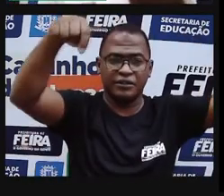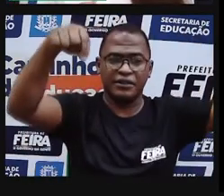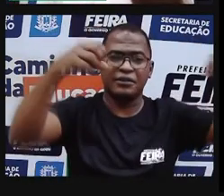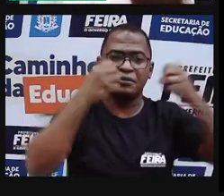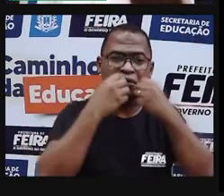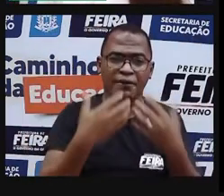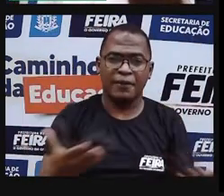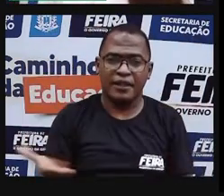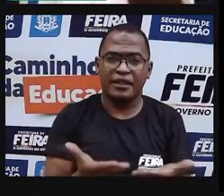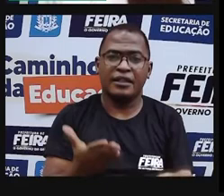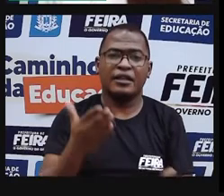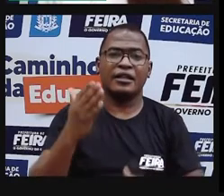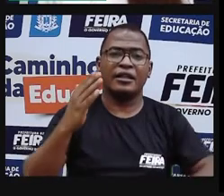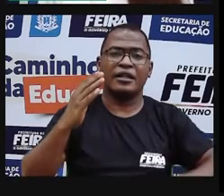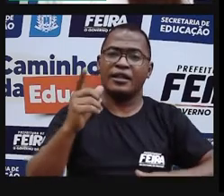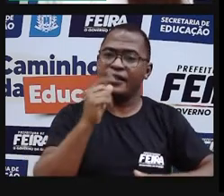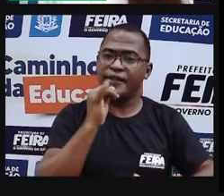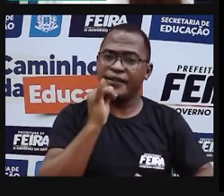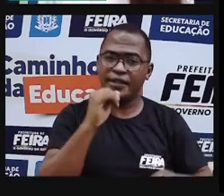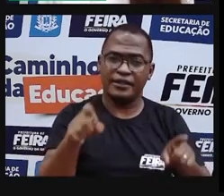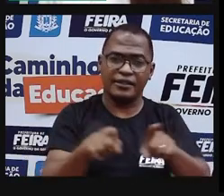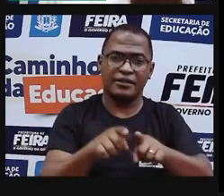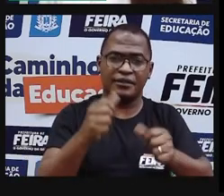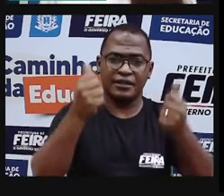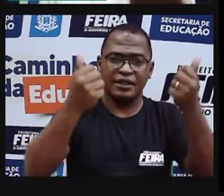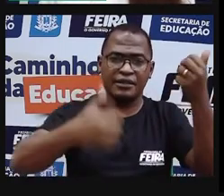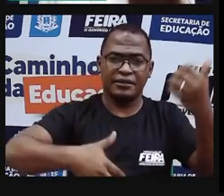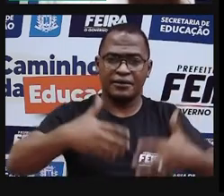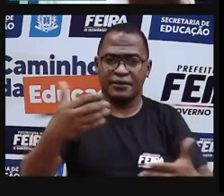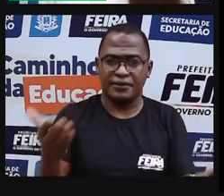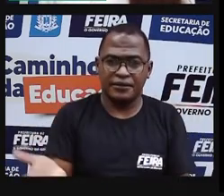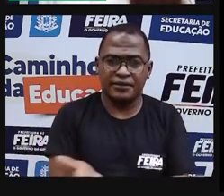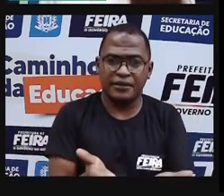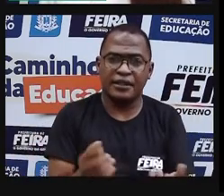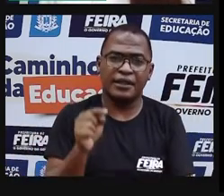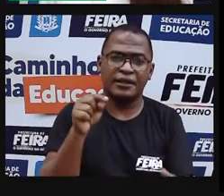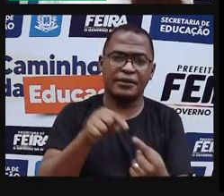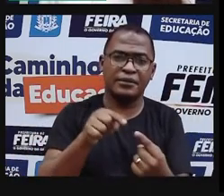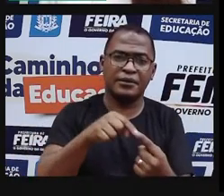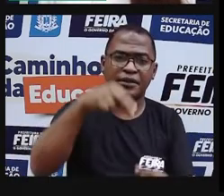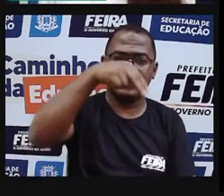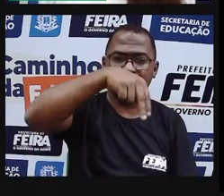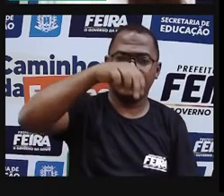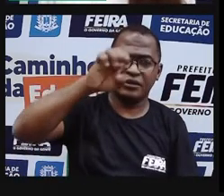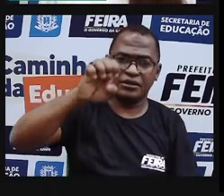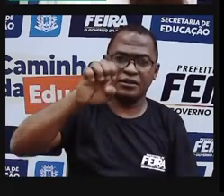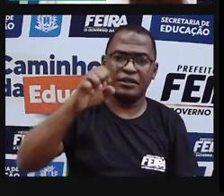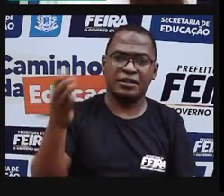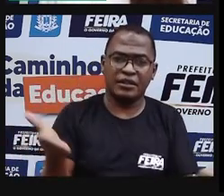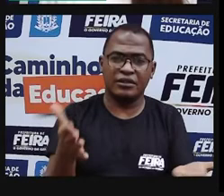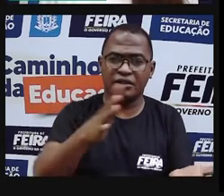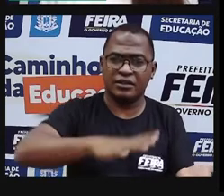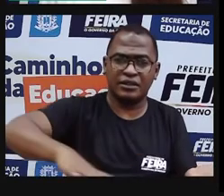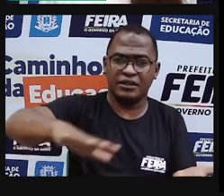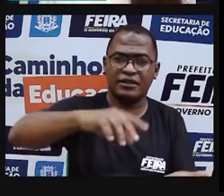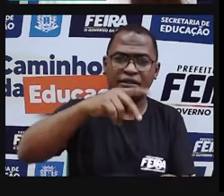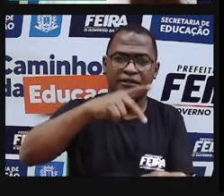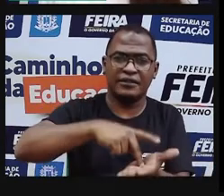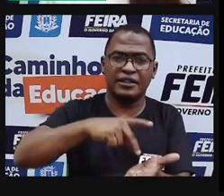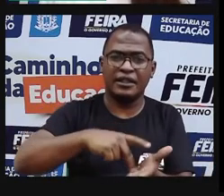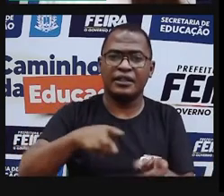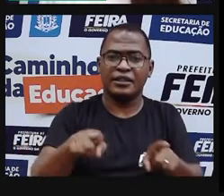essa arte, ela traz um pouco do nosso nordeste, um pouco da nossa realidade, através das